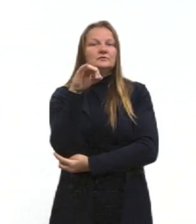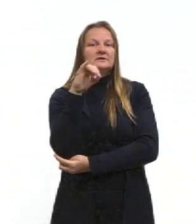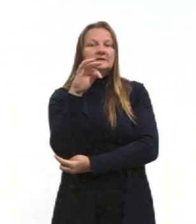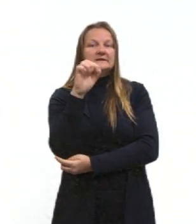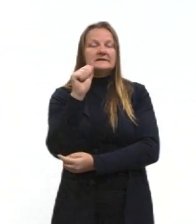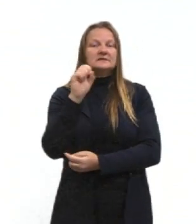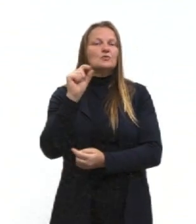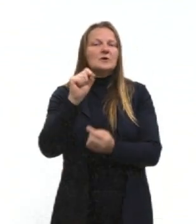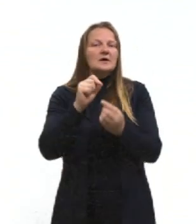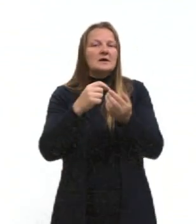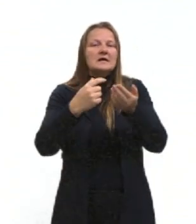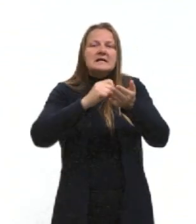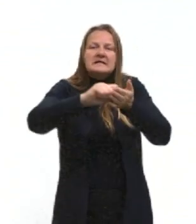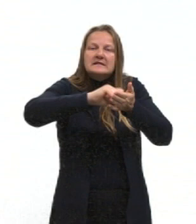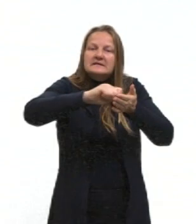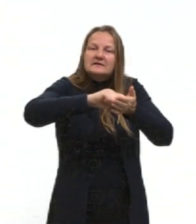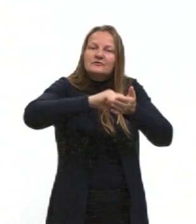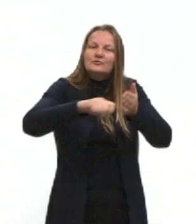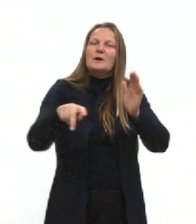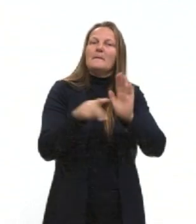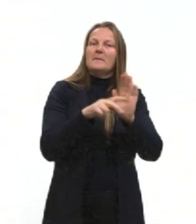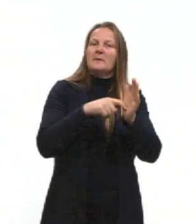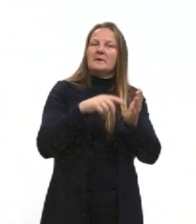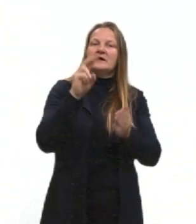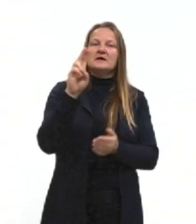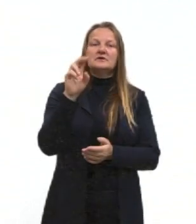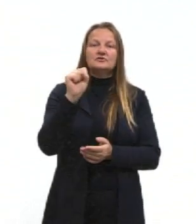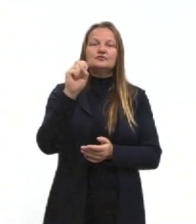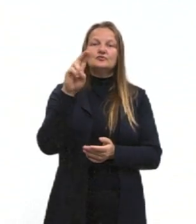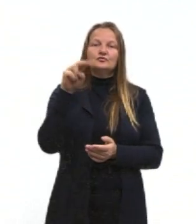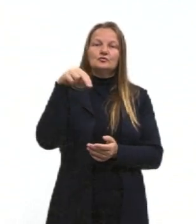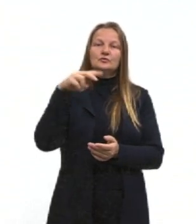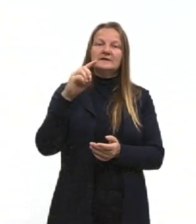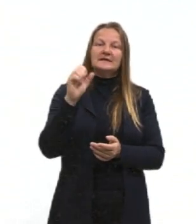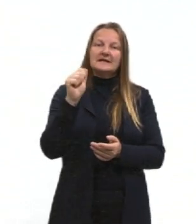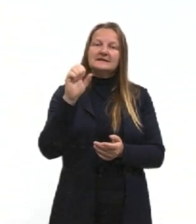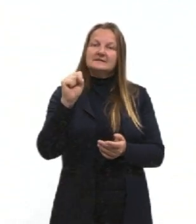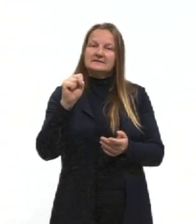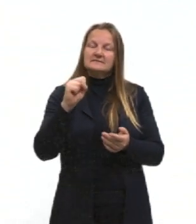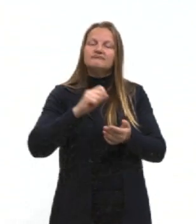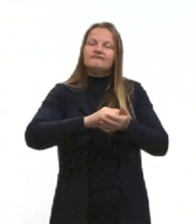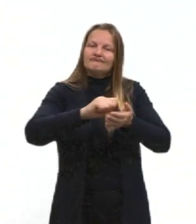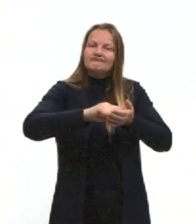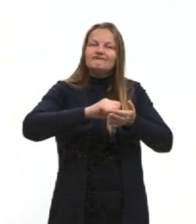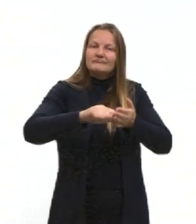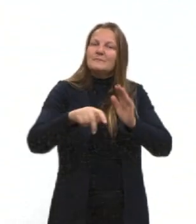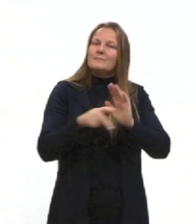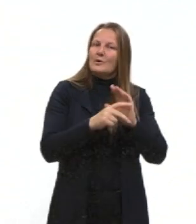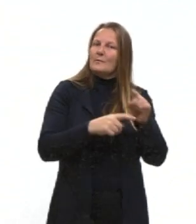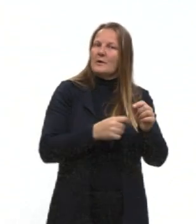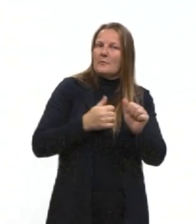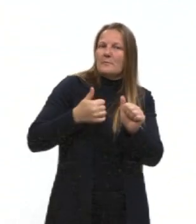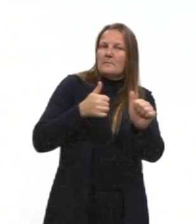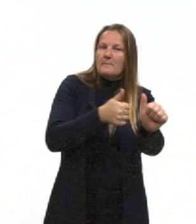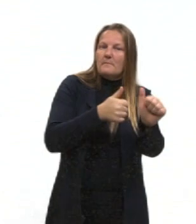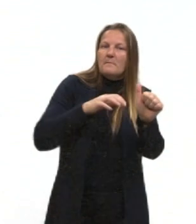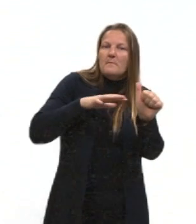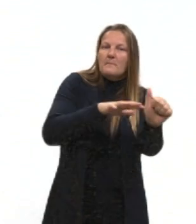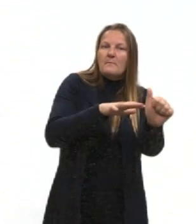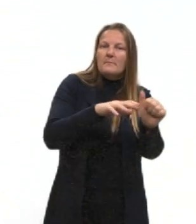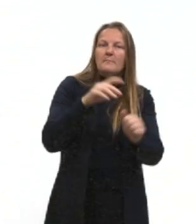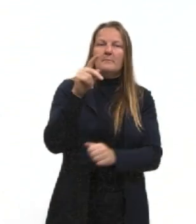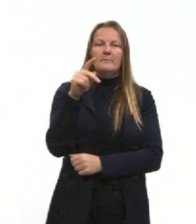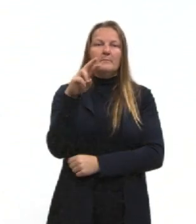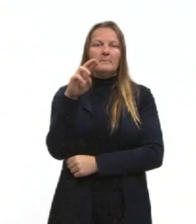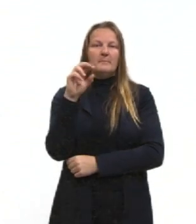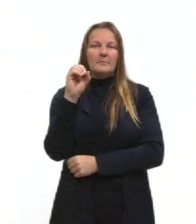sunas, que seguem as escrituras. Olha, se nós não temos configuração direta, né, essa relação direta